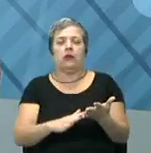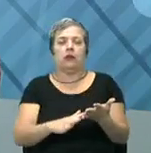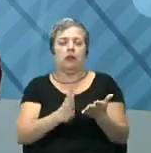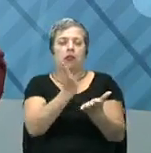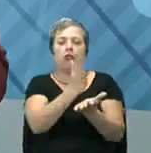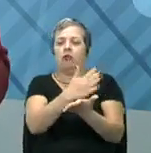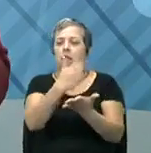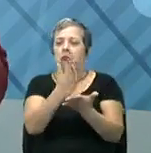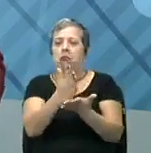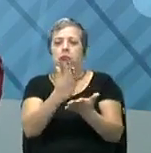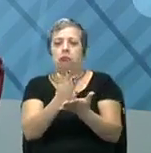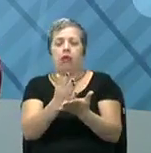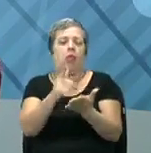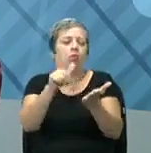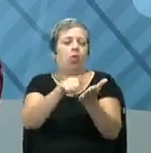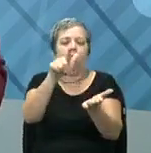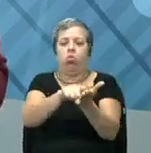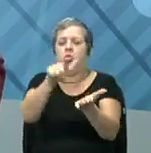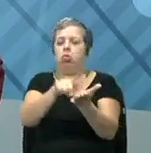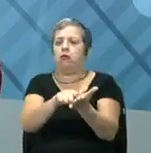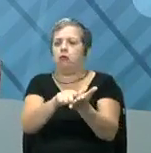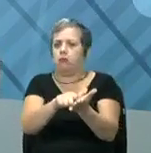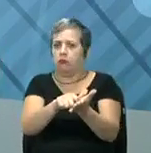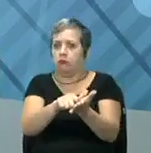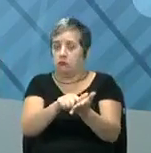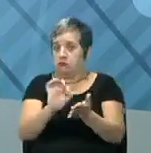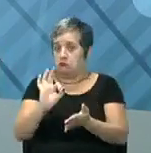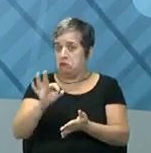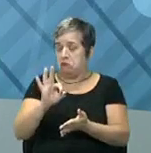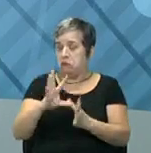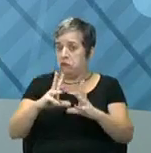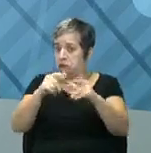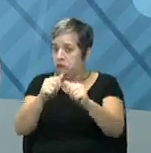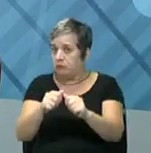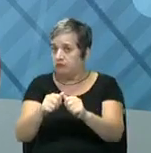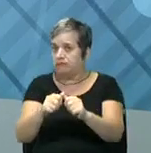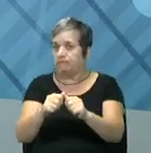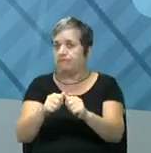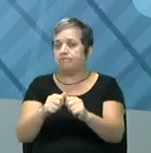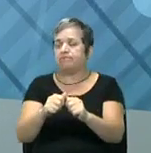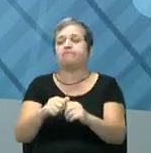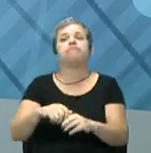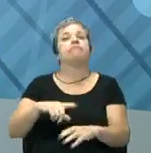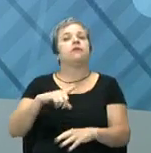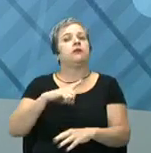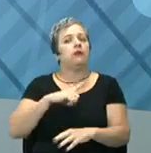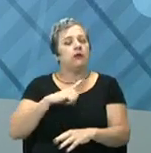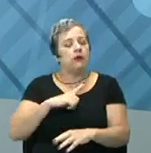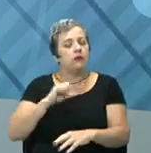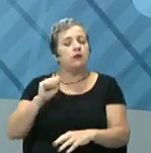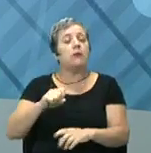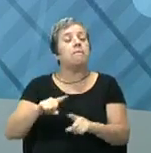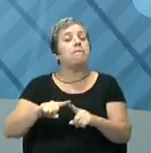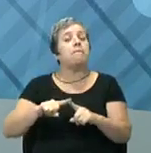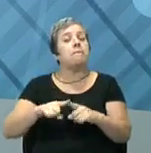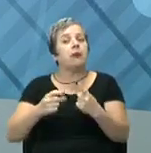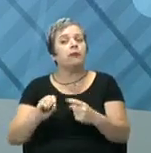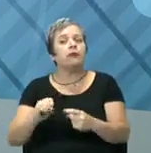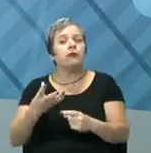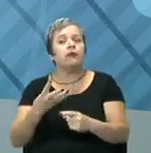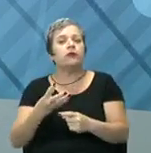divisão, em muita papelada. Será que realmente é tudo isso? Temos essa parte, mas quando acontece a